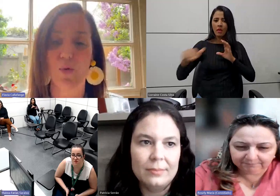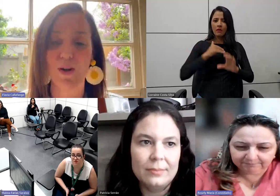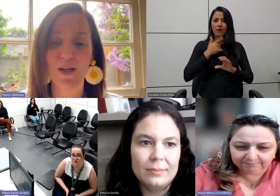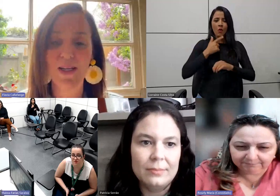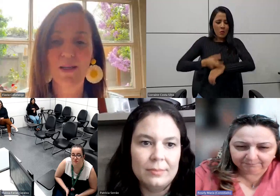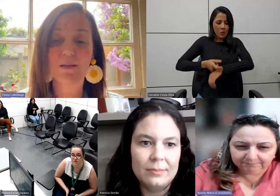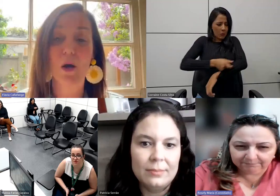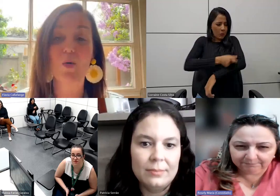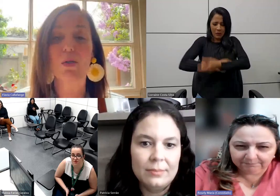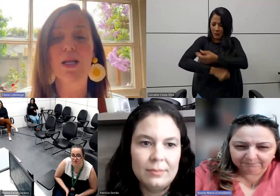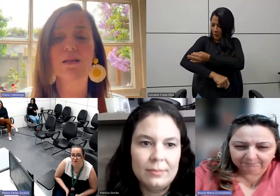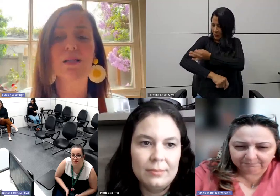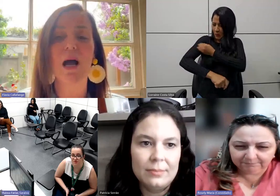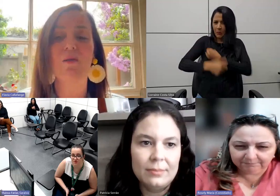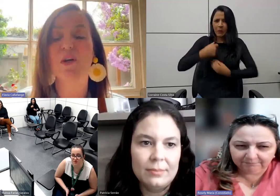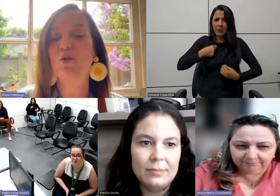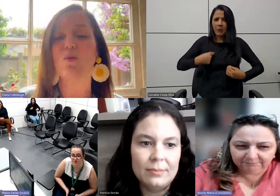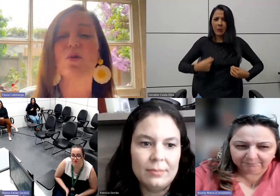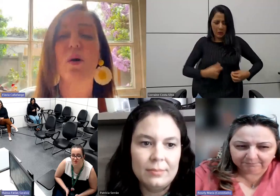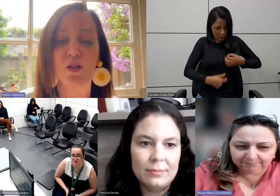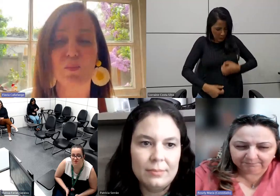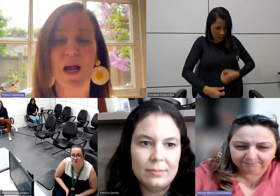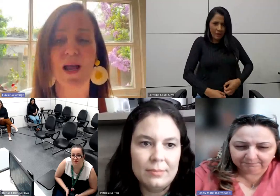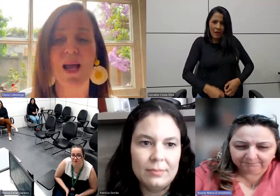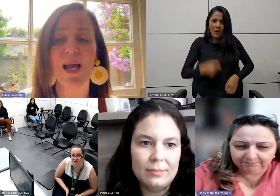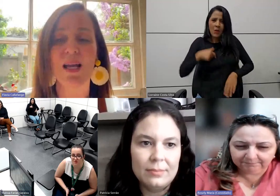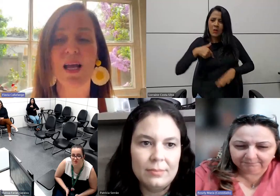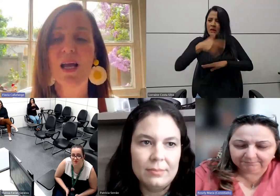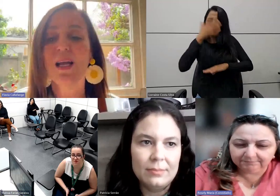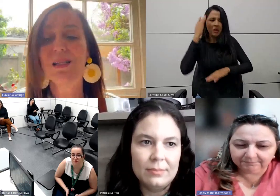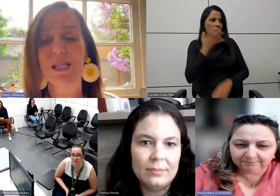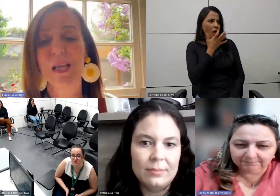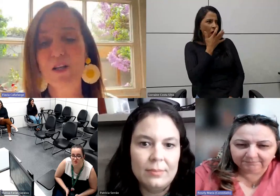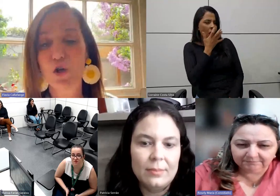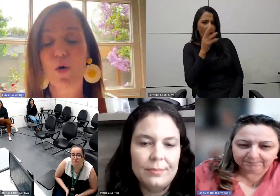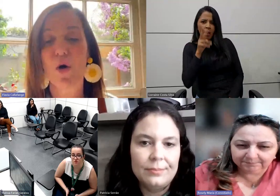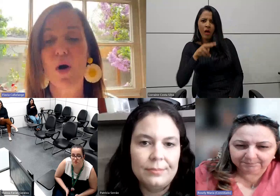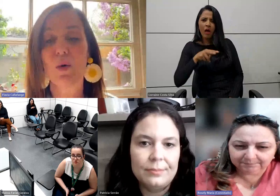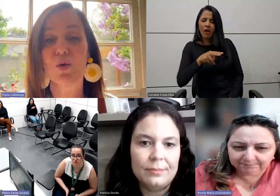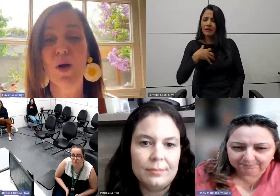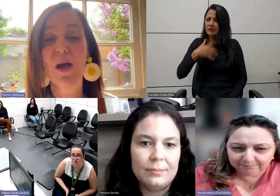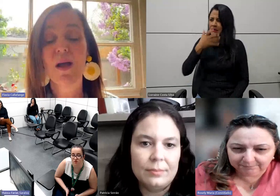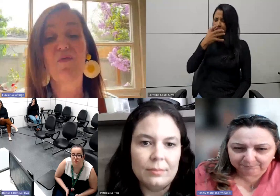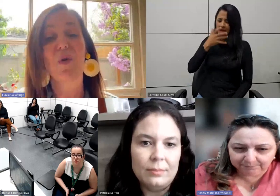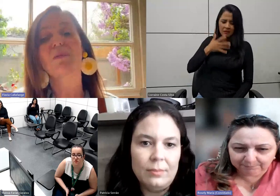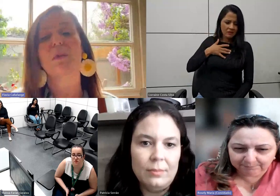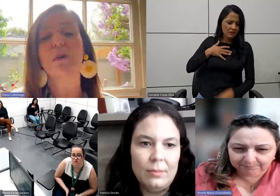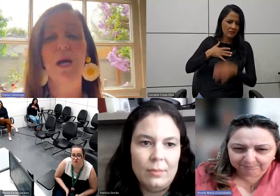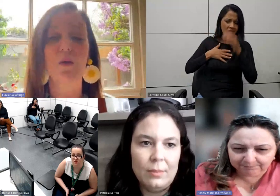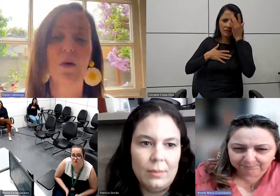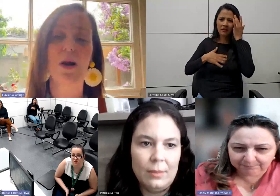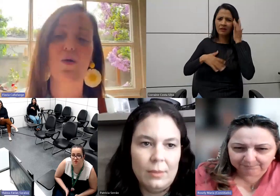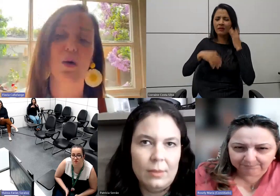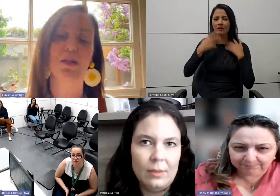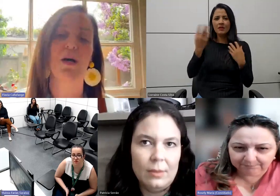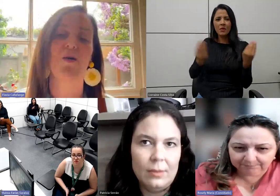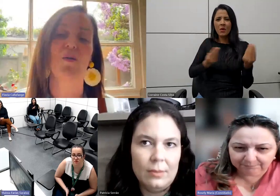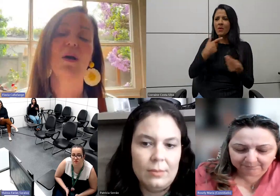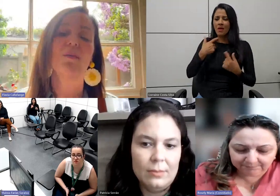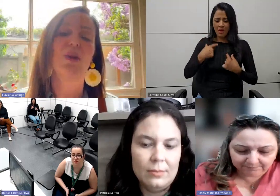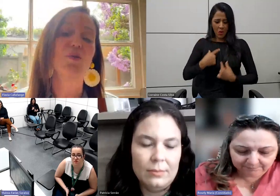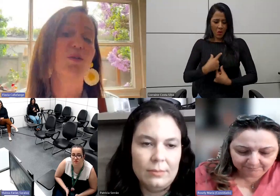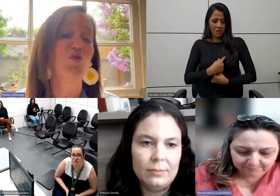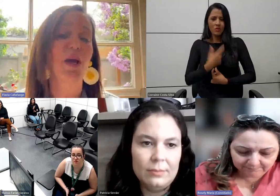corpo. Então, quando ele sai, fica todo mundo olhando para ele, ele se sente incômodo. Ele falou, então, eu quero colocar o